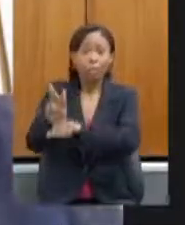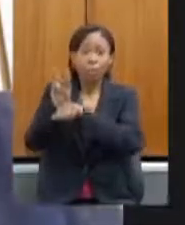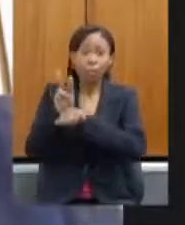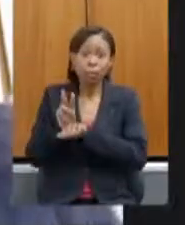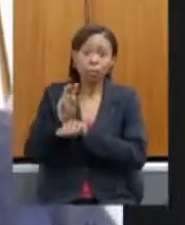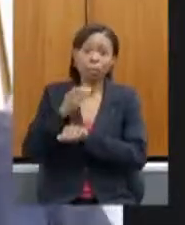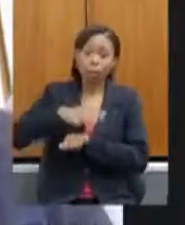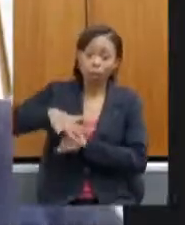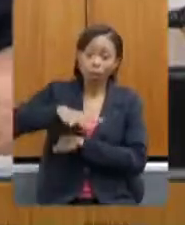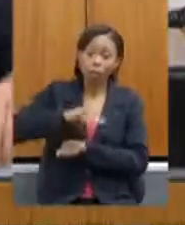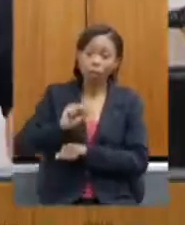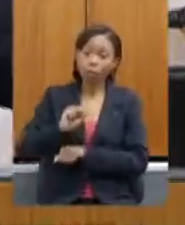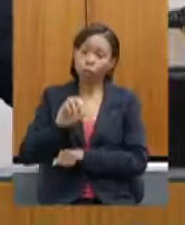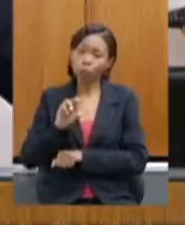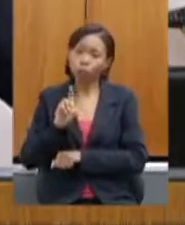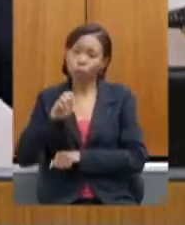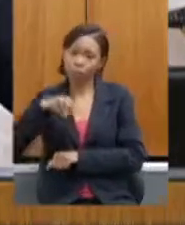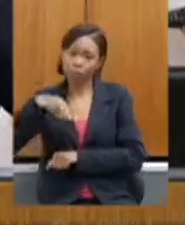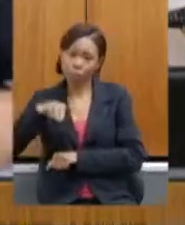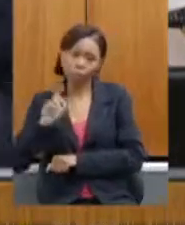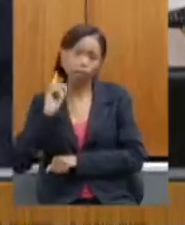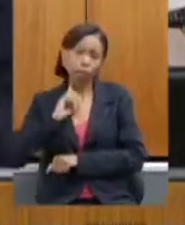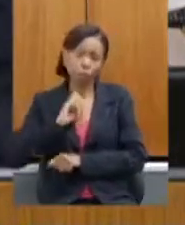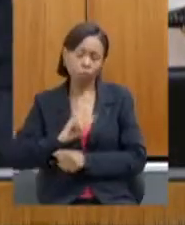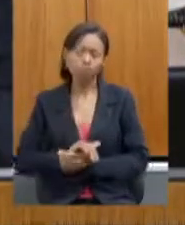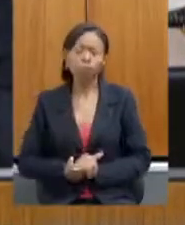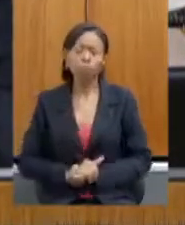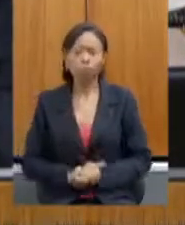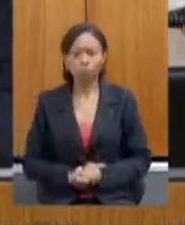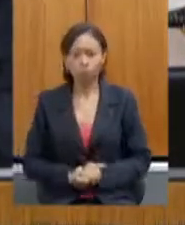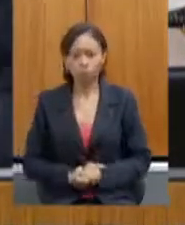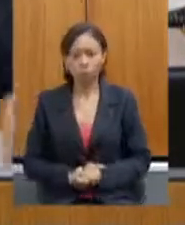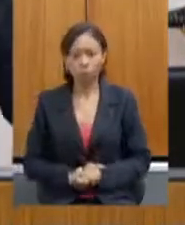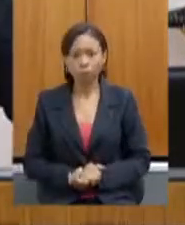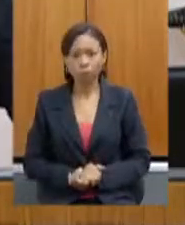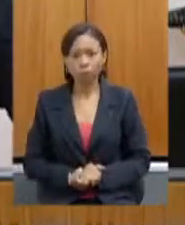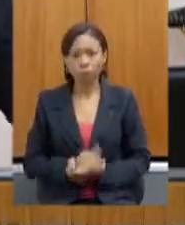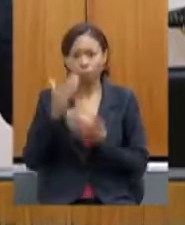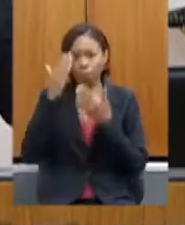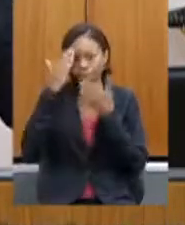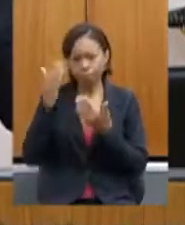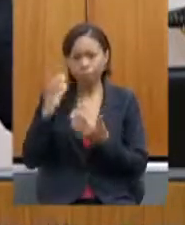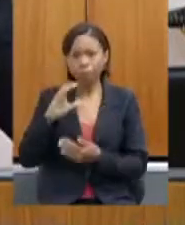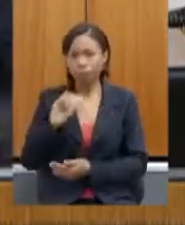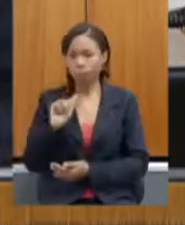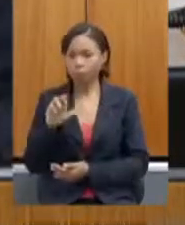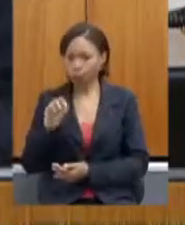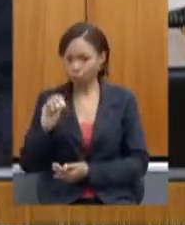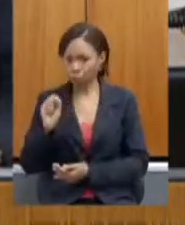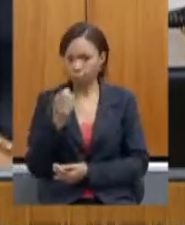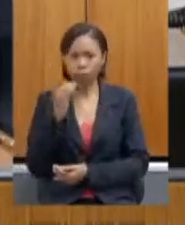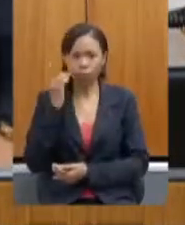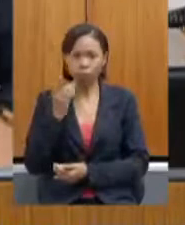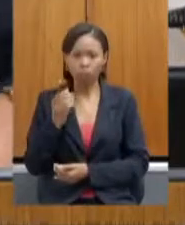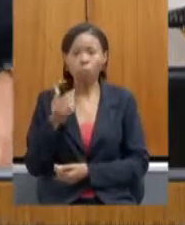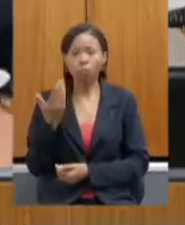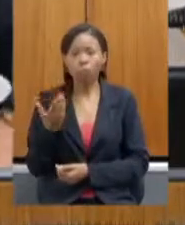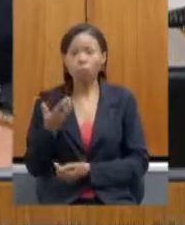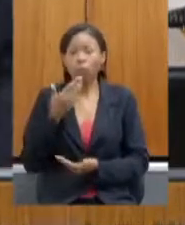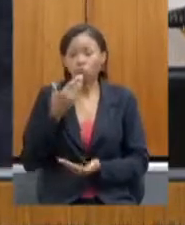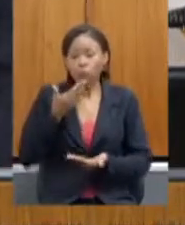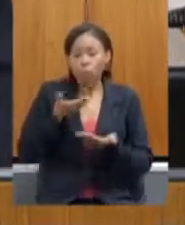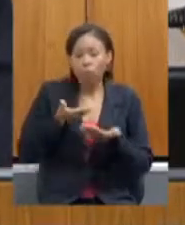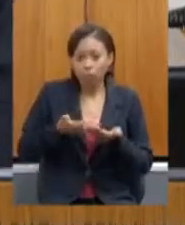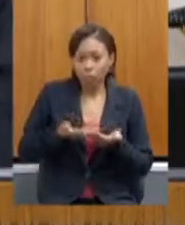muito obrigado muito obrigado deputado Carlos Pimenta informa a vossa excelência que o requerimento da audiência pública